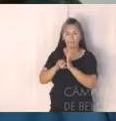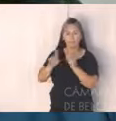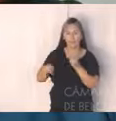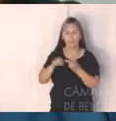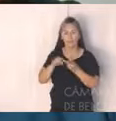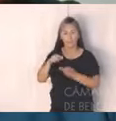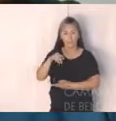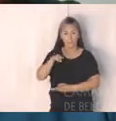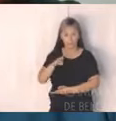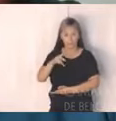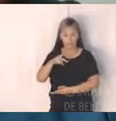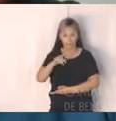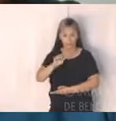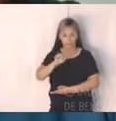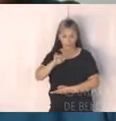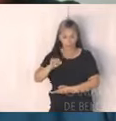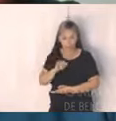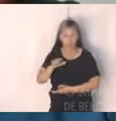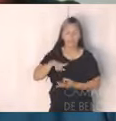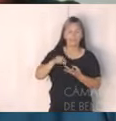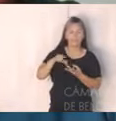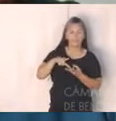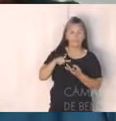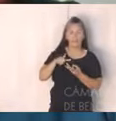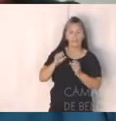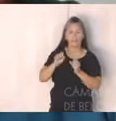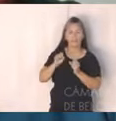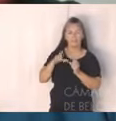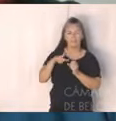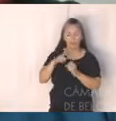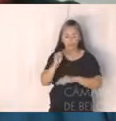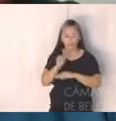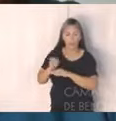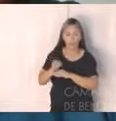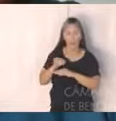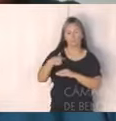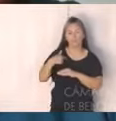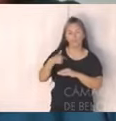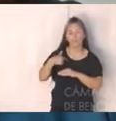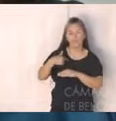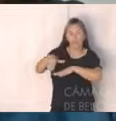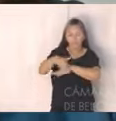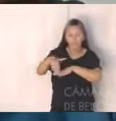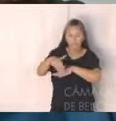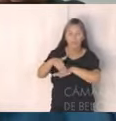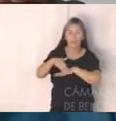nas áreas de resultado, sustentabilidade ambiental, habitação e urbanização, mobilidade urbana e segurança.